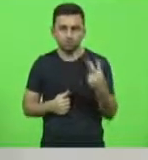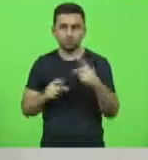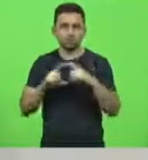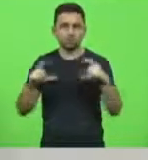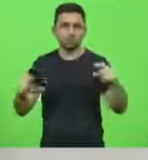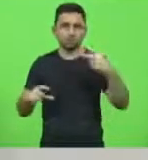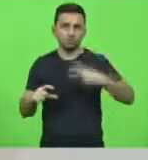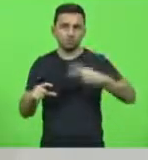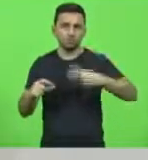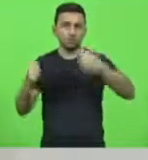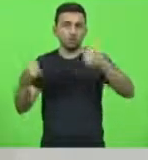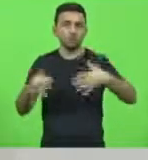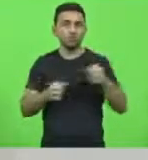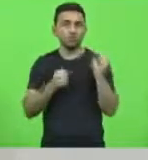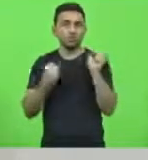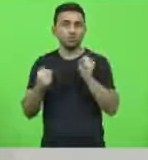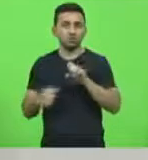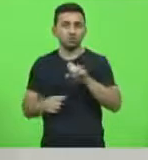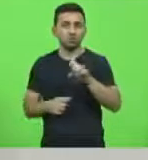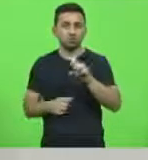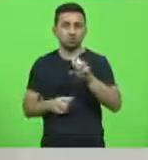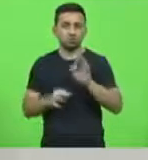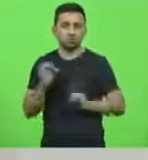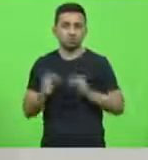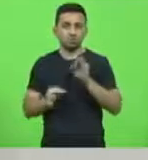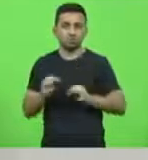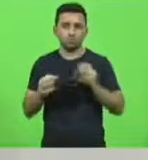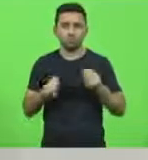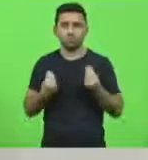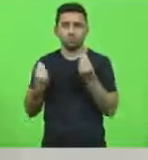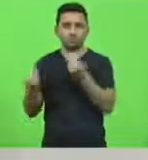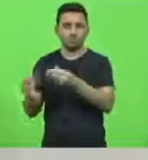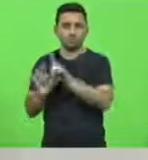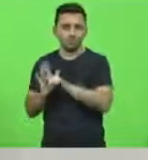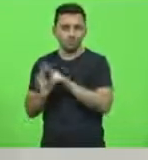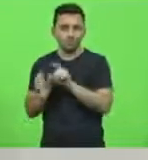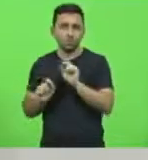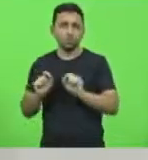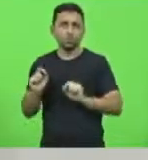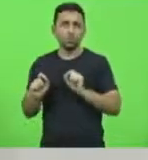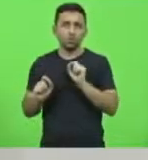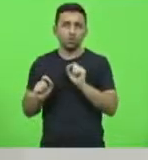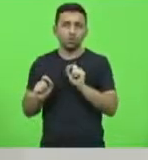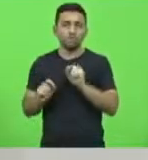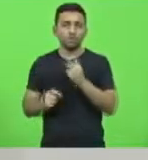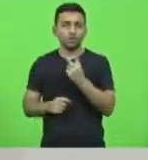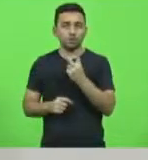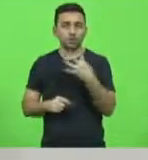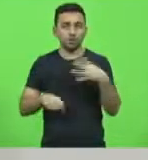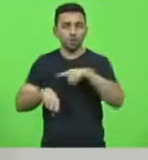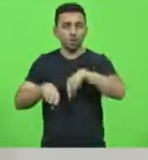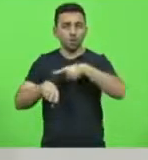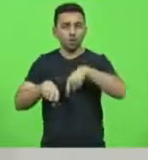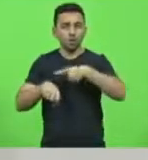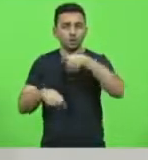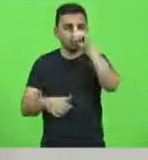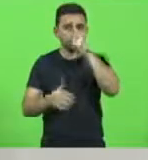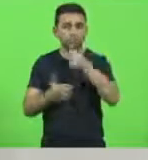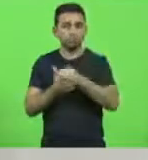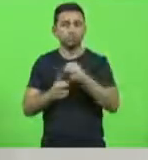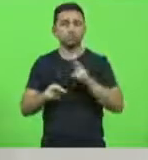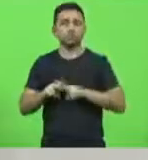determina que o Poder Judiciário deve submeter ao Poder Legislativo, no prazo de 24 horas, a decisão que decreta a prisão